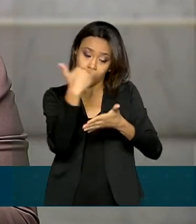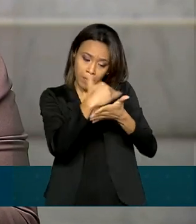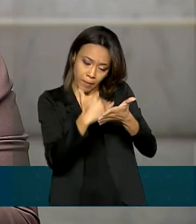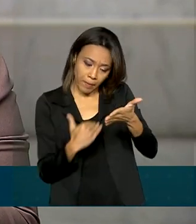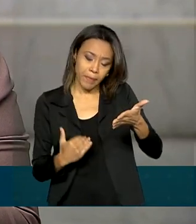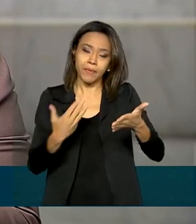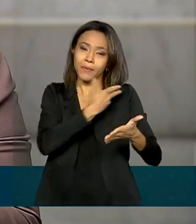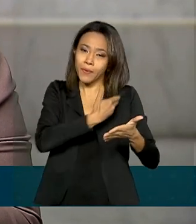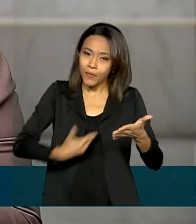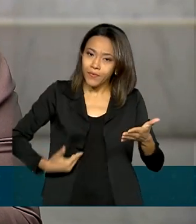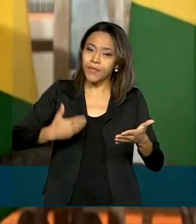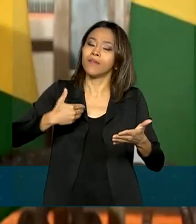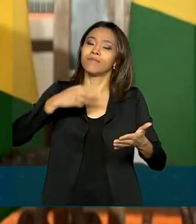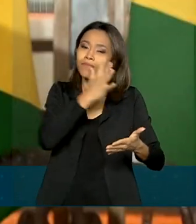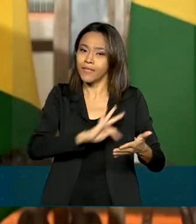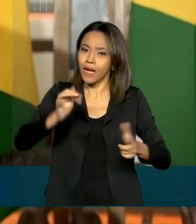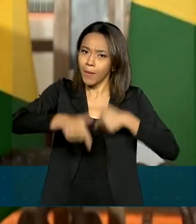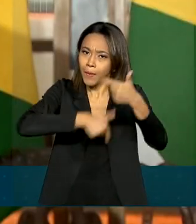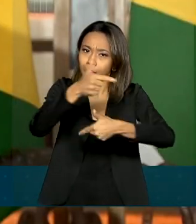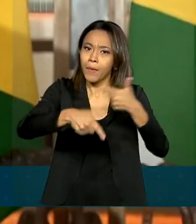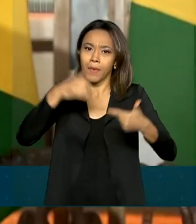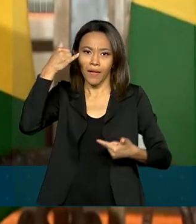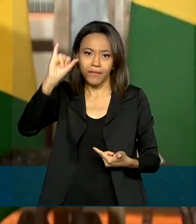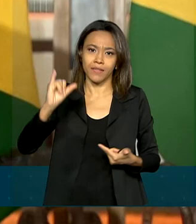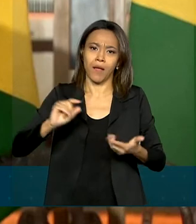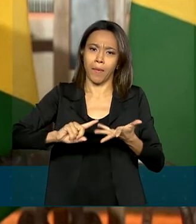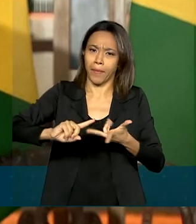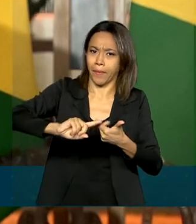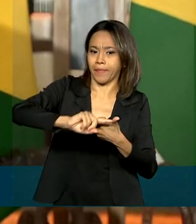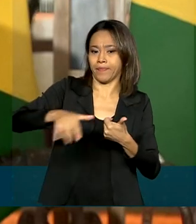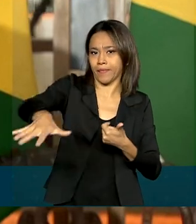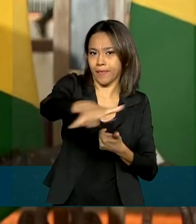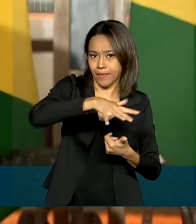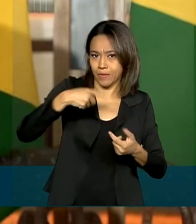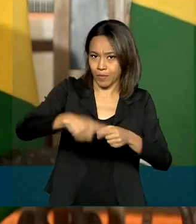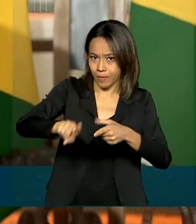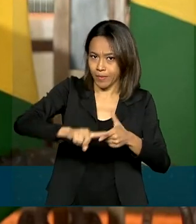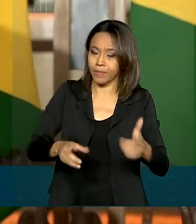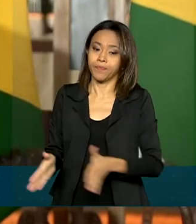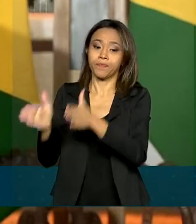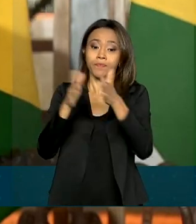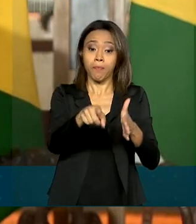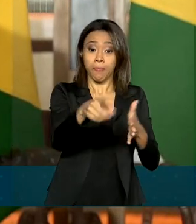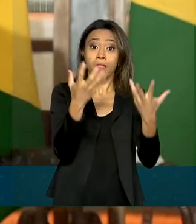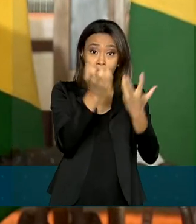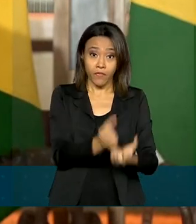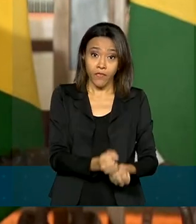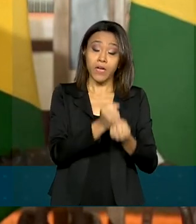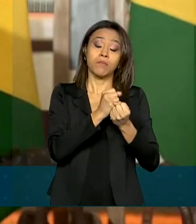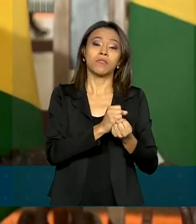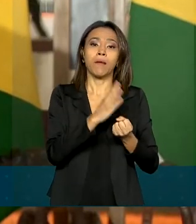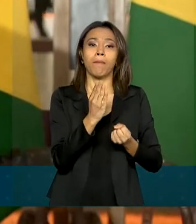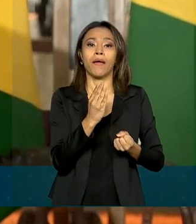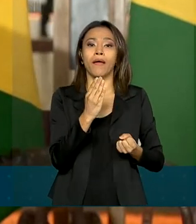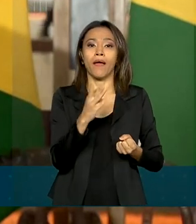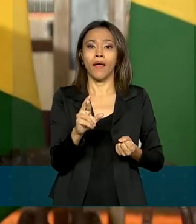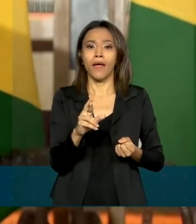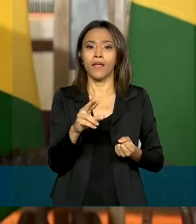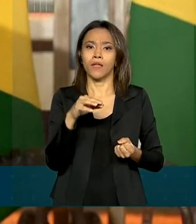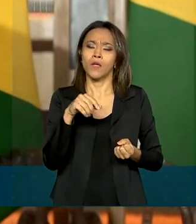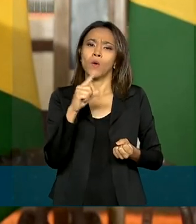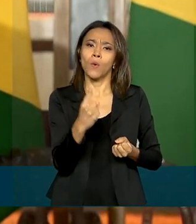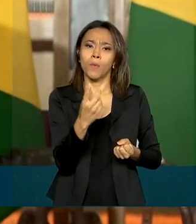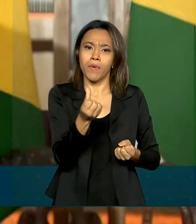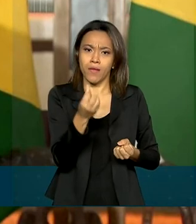atender as demandas da Amazônia. Nós vamos sobrevoar a região da BR-163, onde nós sabemos que existem cicatrizes de